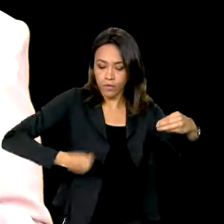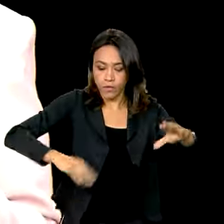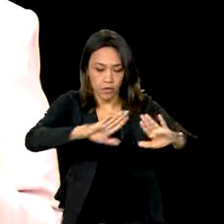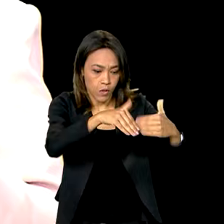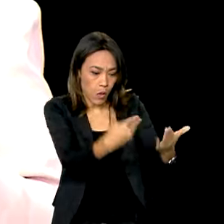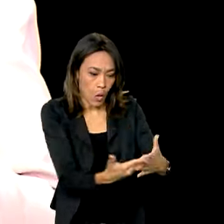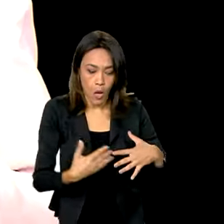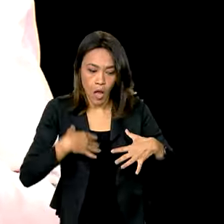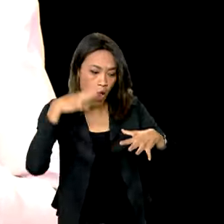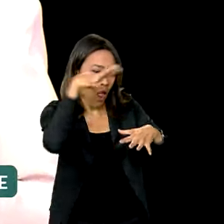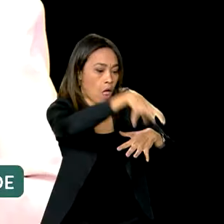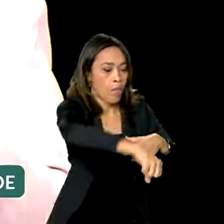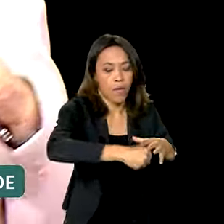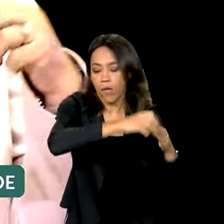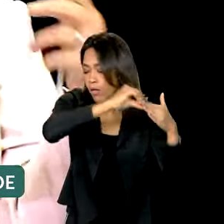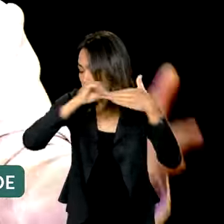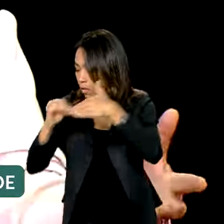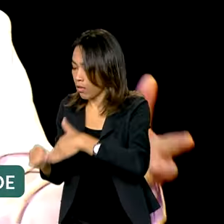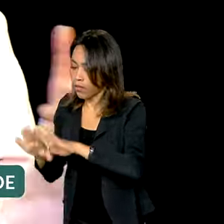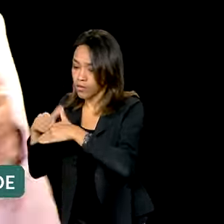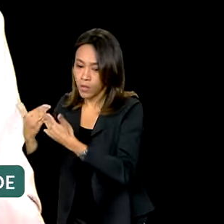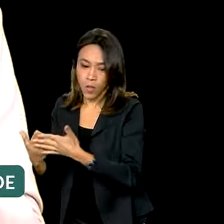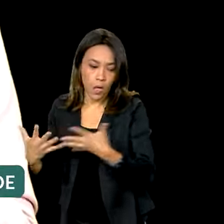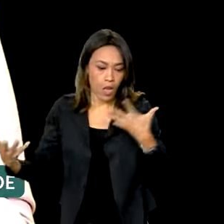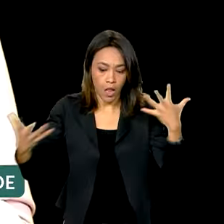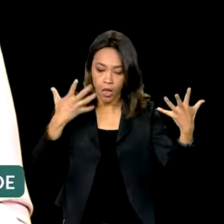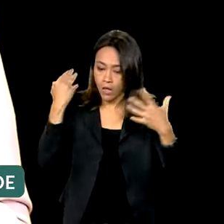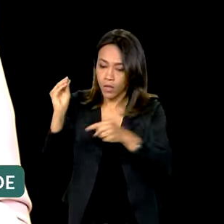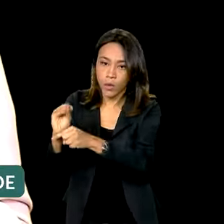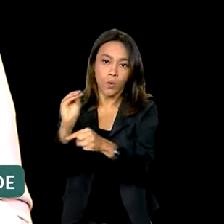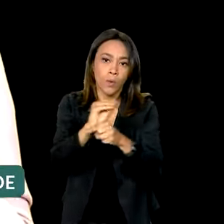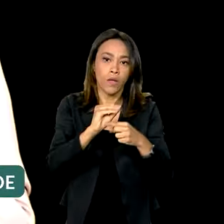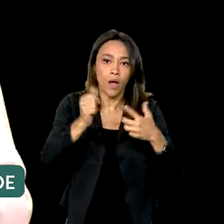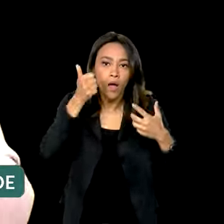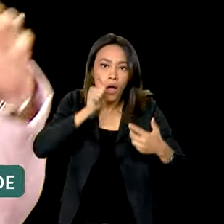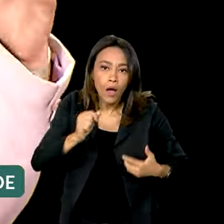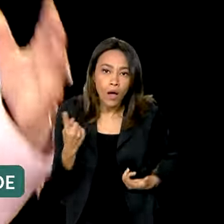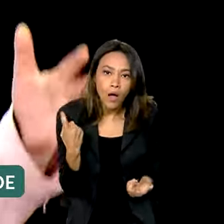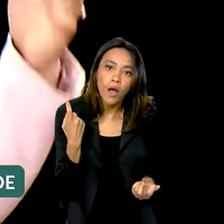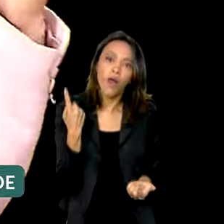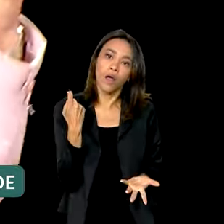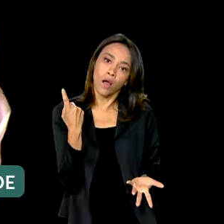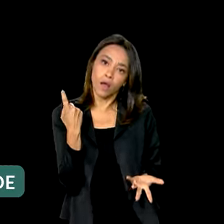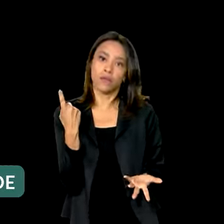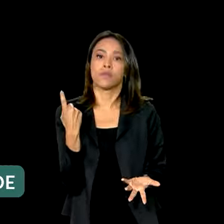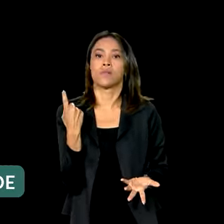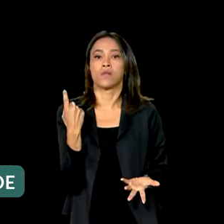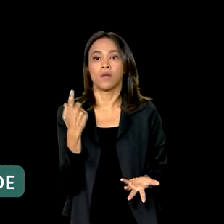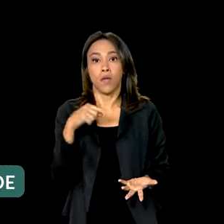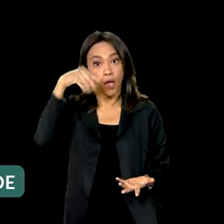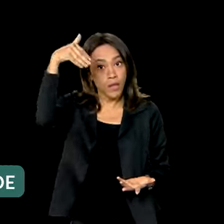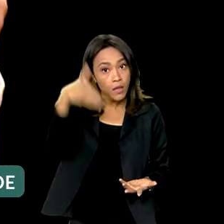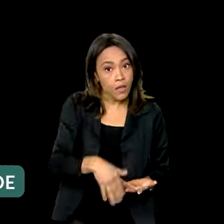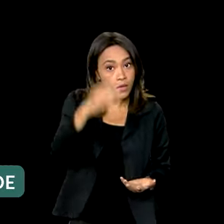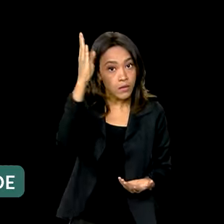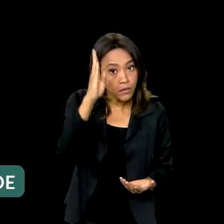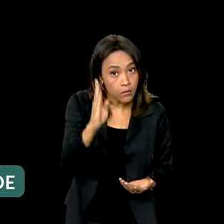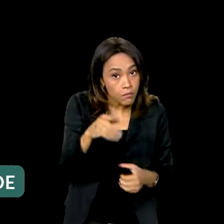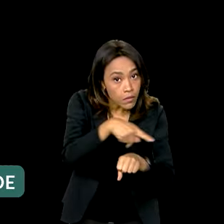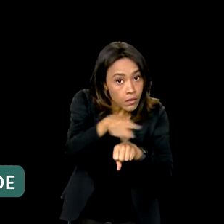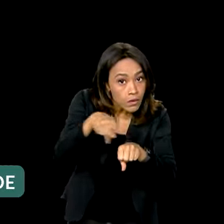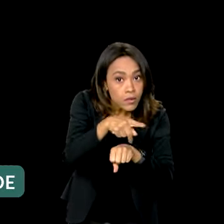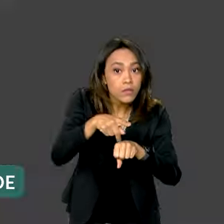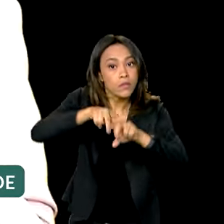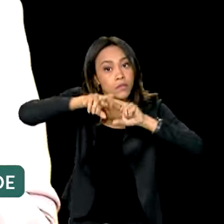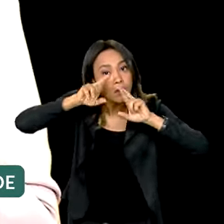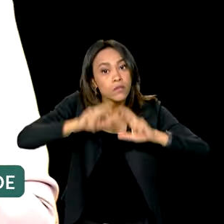elas que têm que buscar os filhos na creche, elas que têm que cuidar dos doentes. Nós estamos fazendo a diferença nesse país, na vida dessas